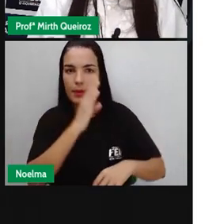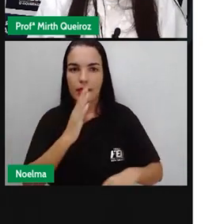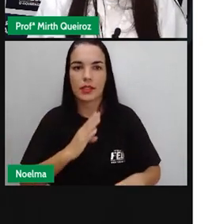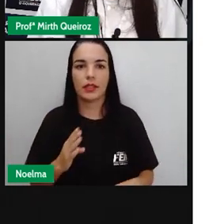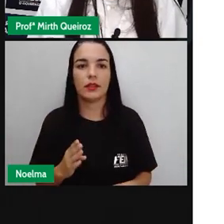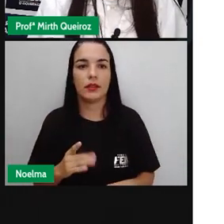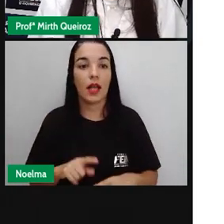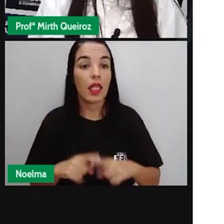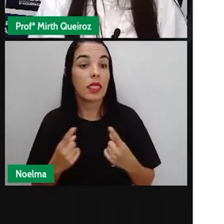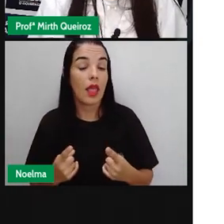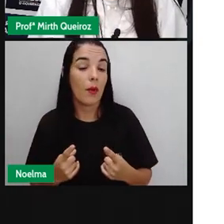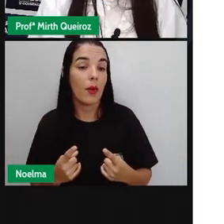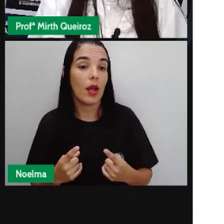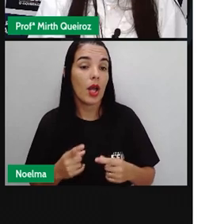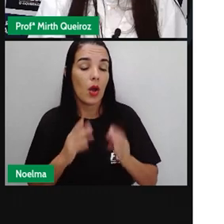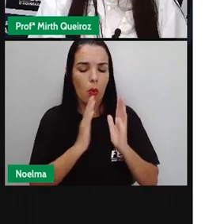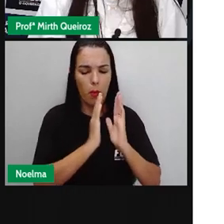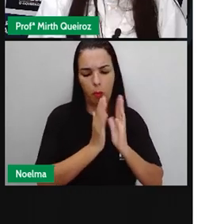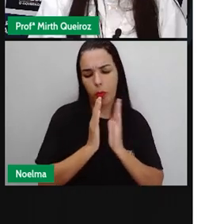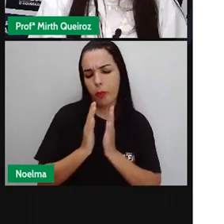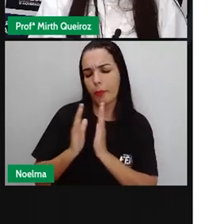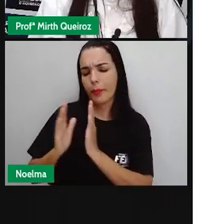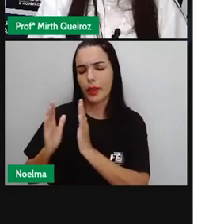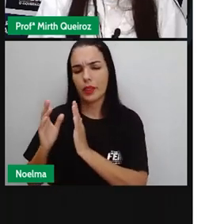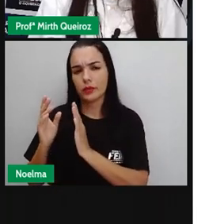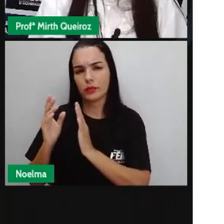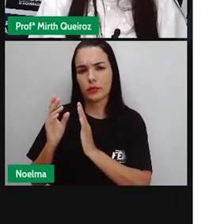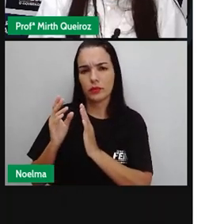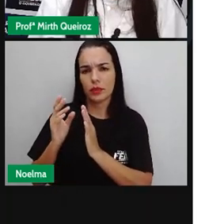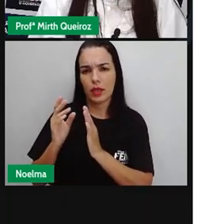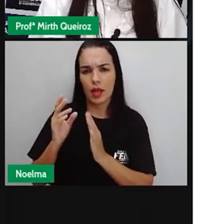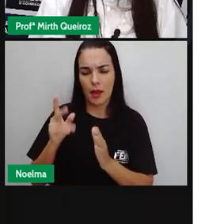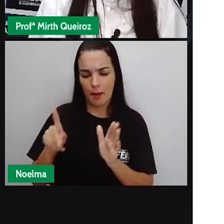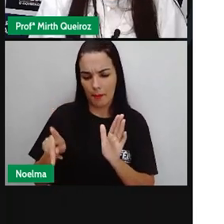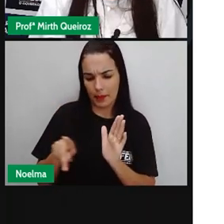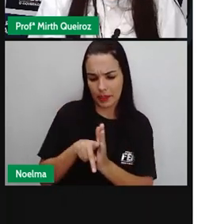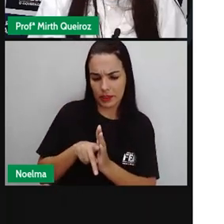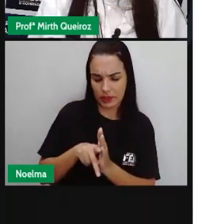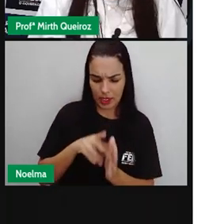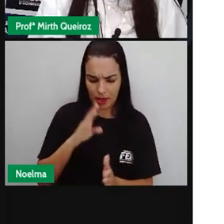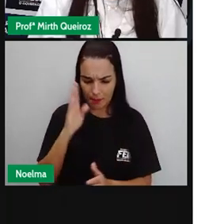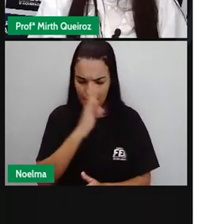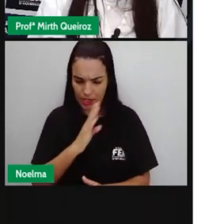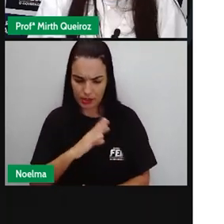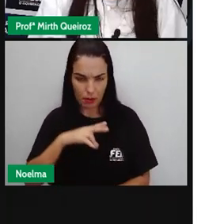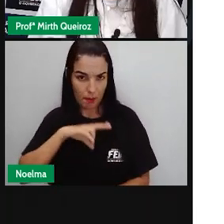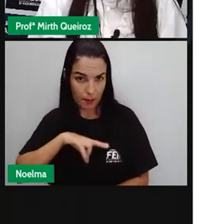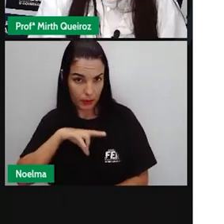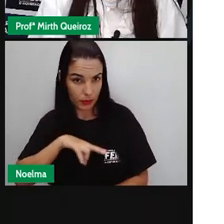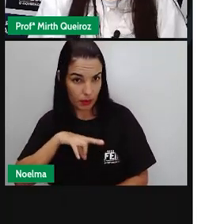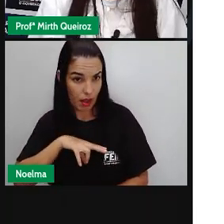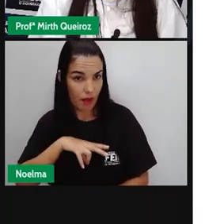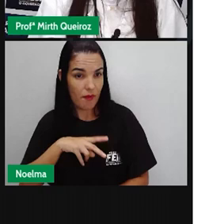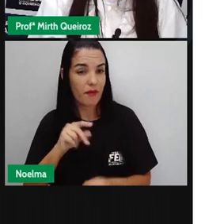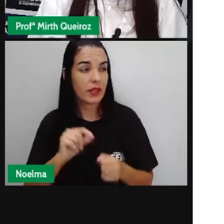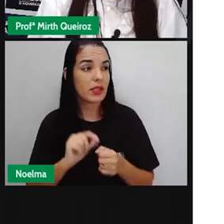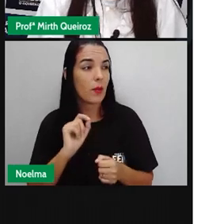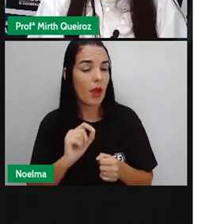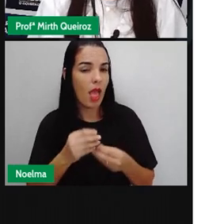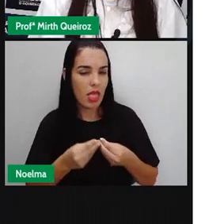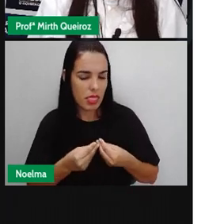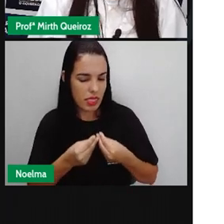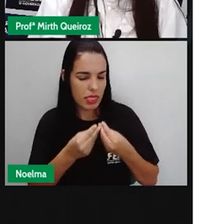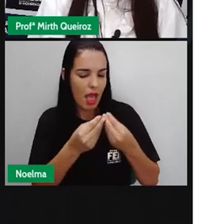Durante o período colonial, a coroa portuguesa, ela incentivava a imigração, oferecendo viagem gratuita,